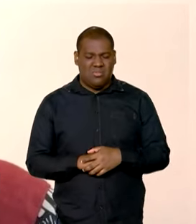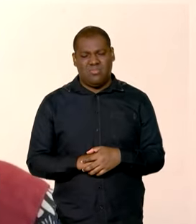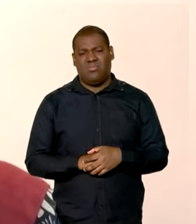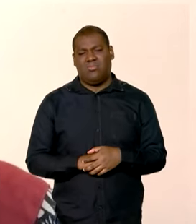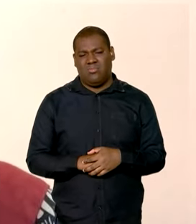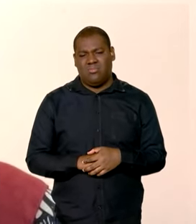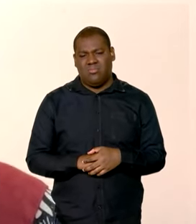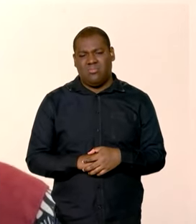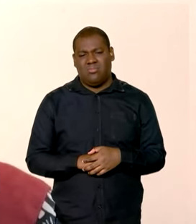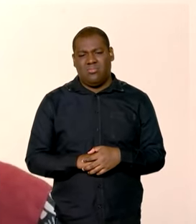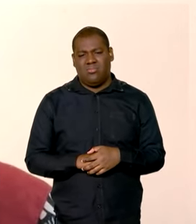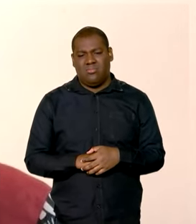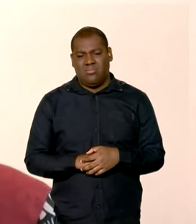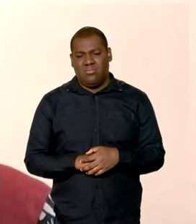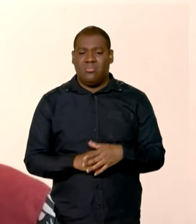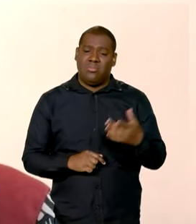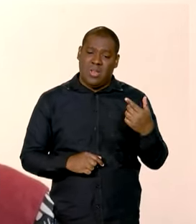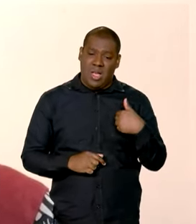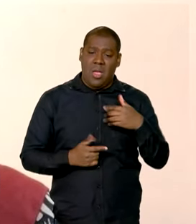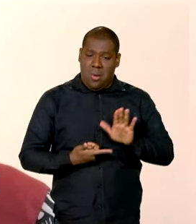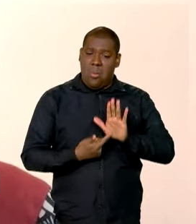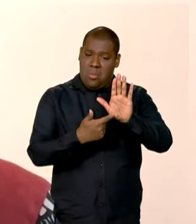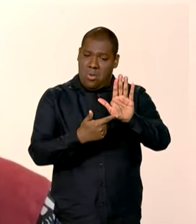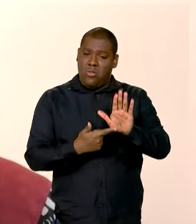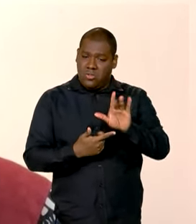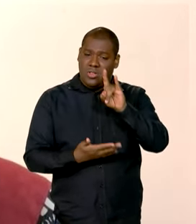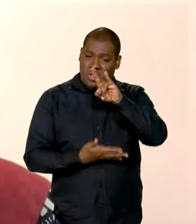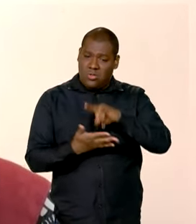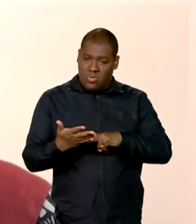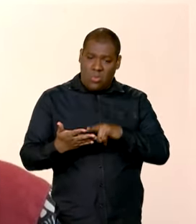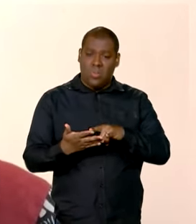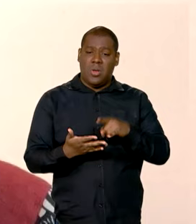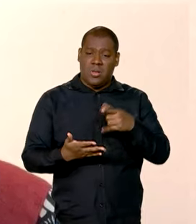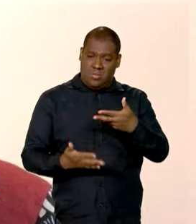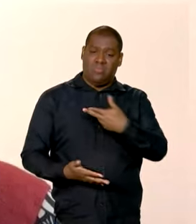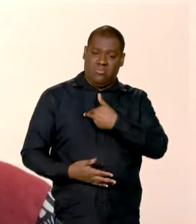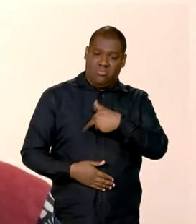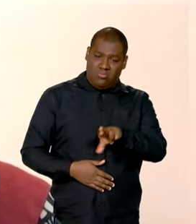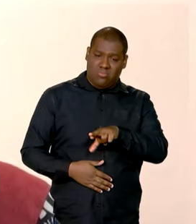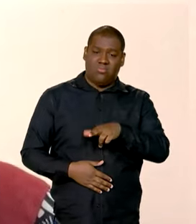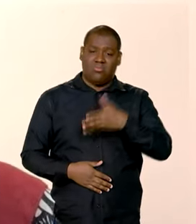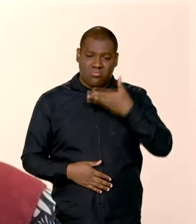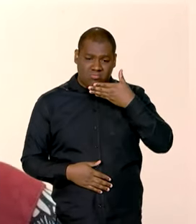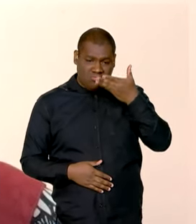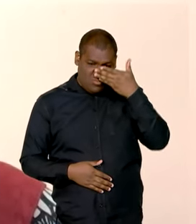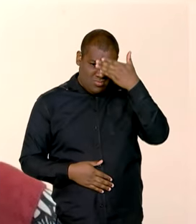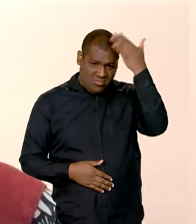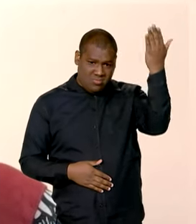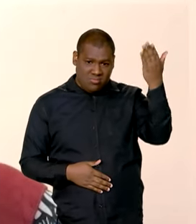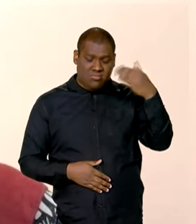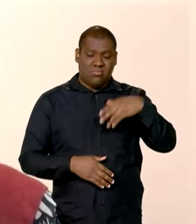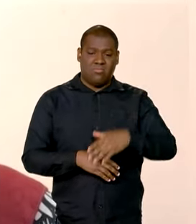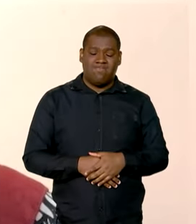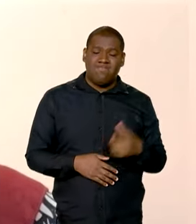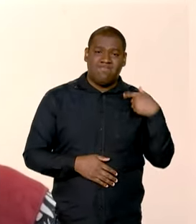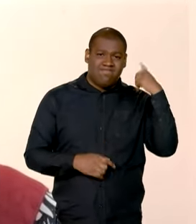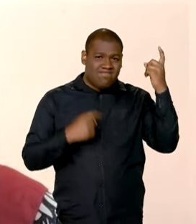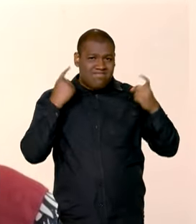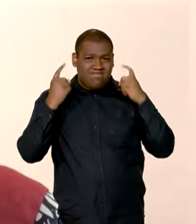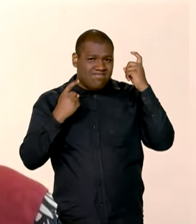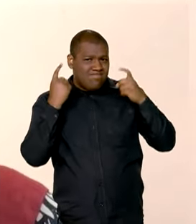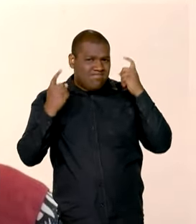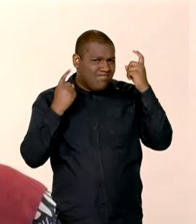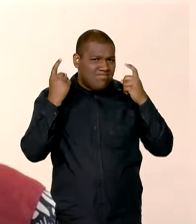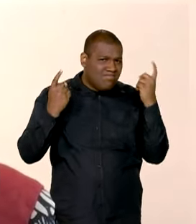um certificado de que eu era muçulmana. Fiquei preocupada se ocorreria tudo bem,